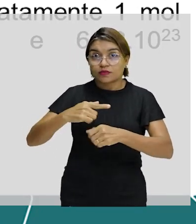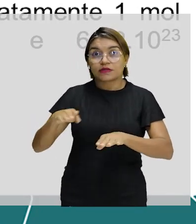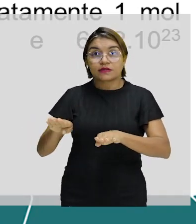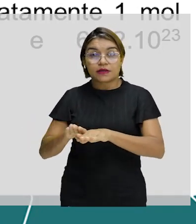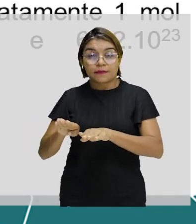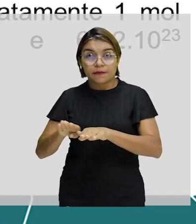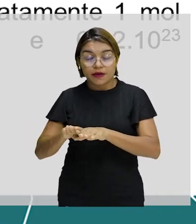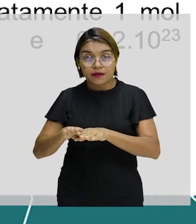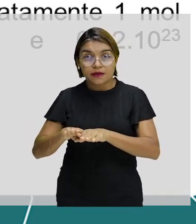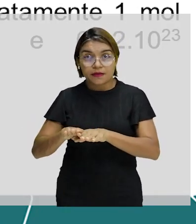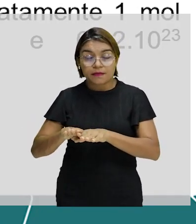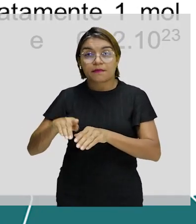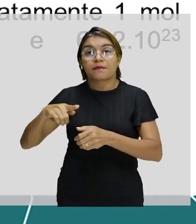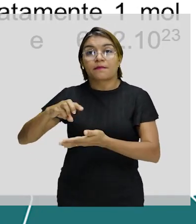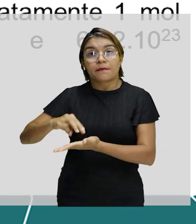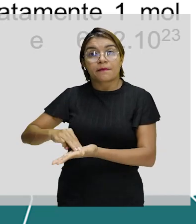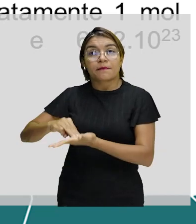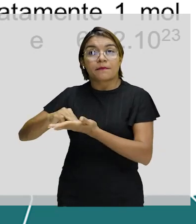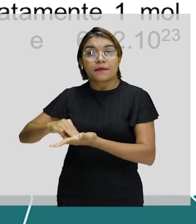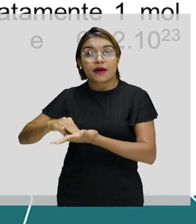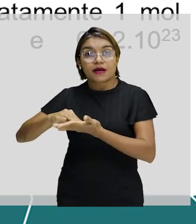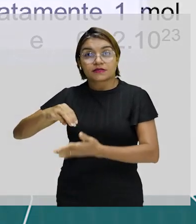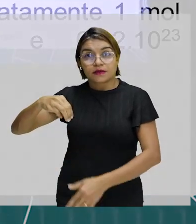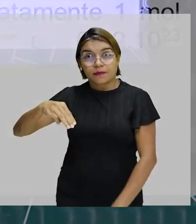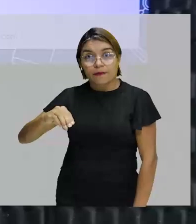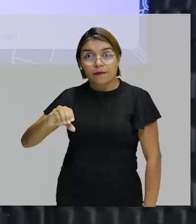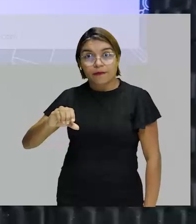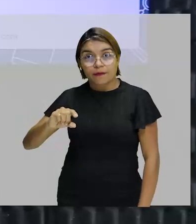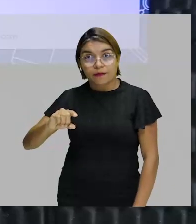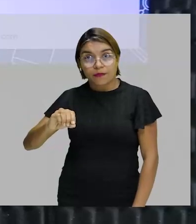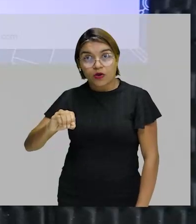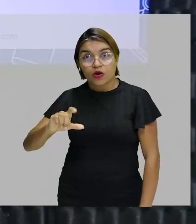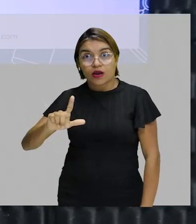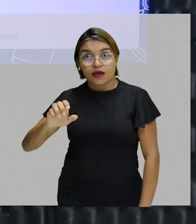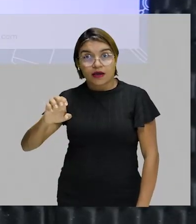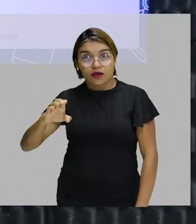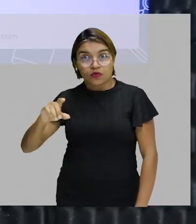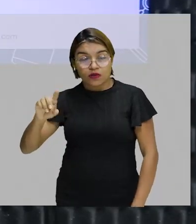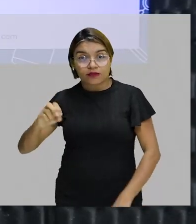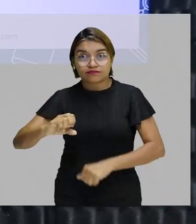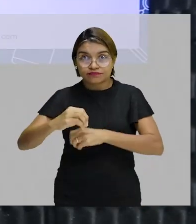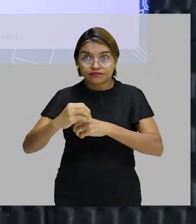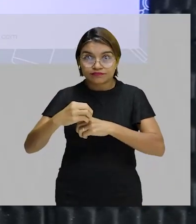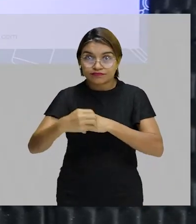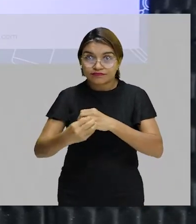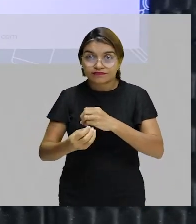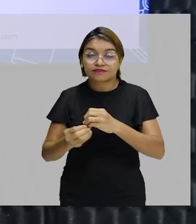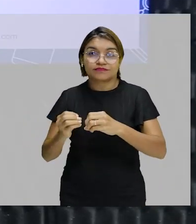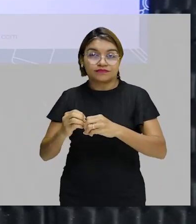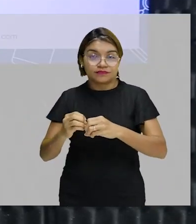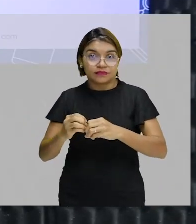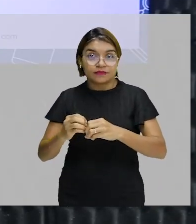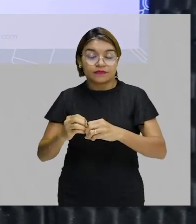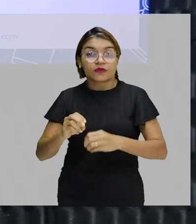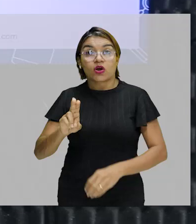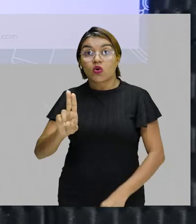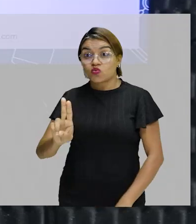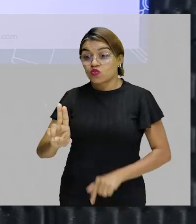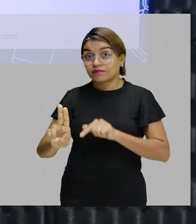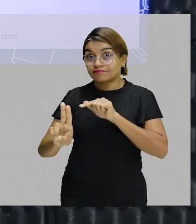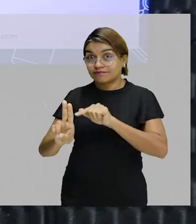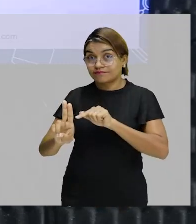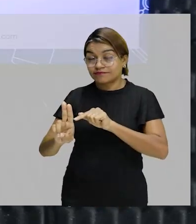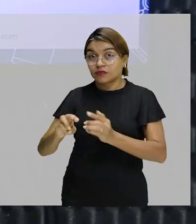dos átomos, a massa das moléculas, só que na unidade denominada U, unidade